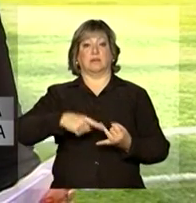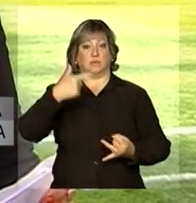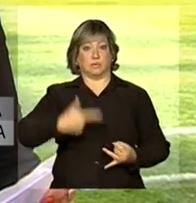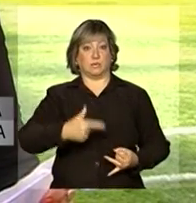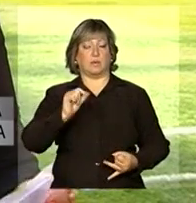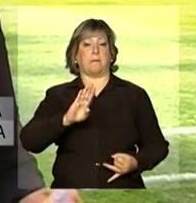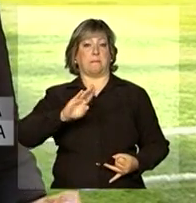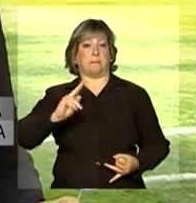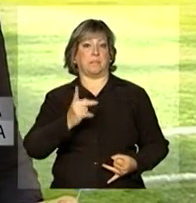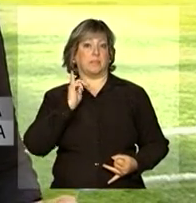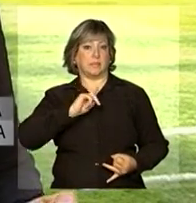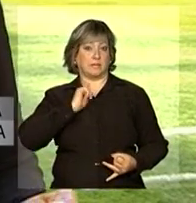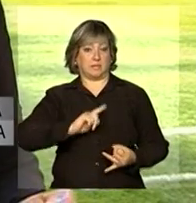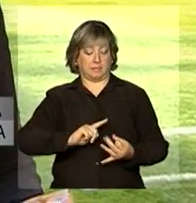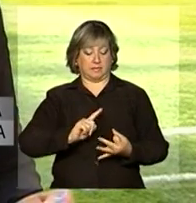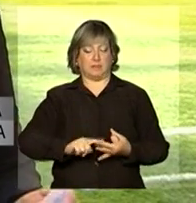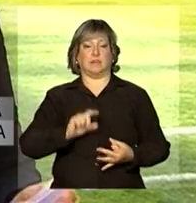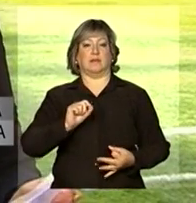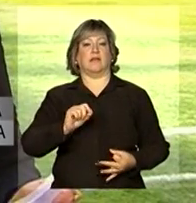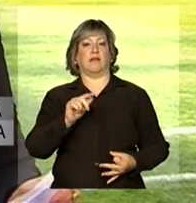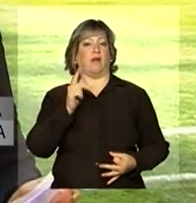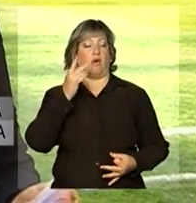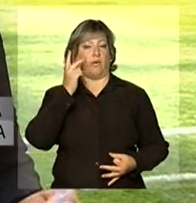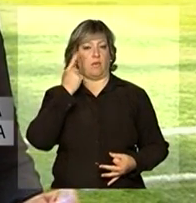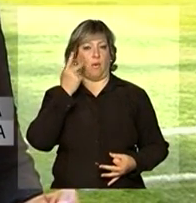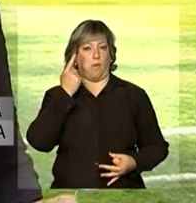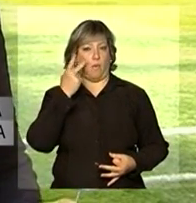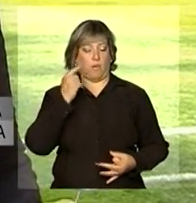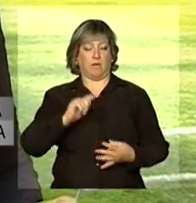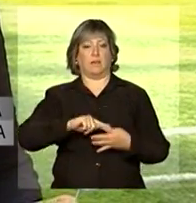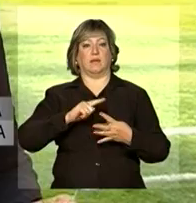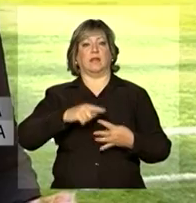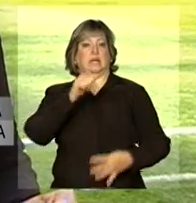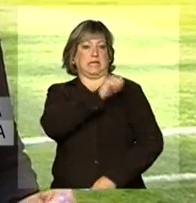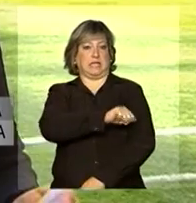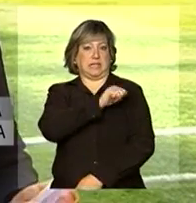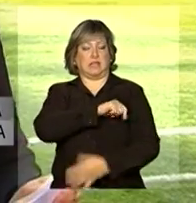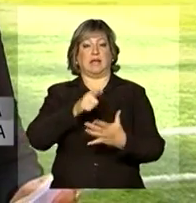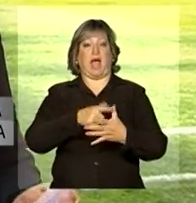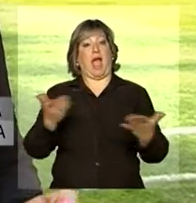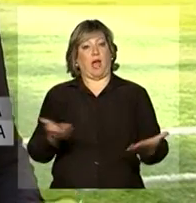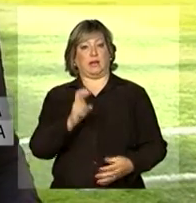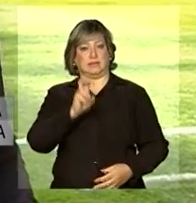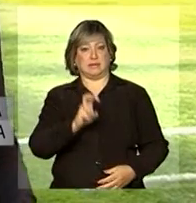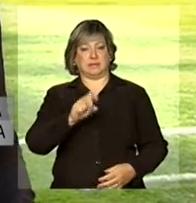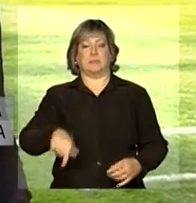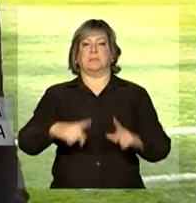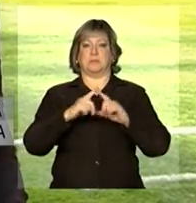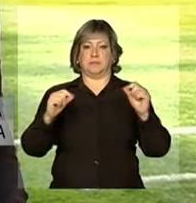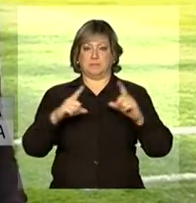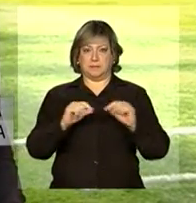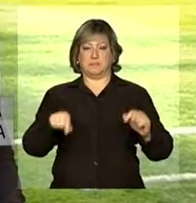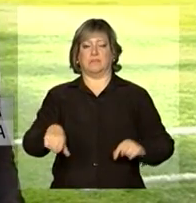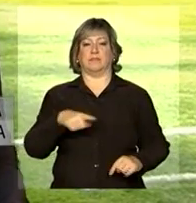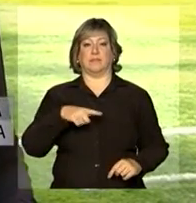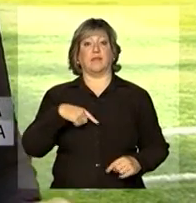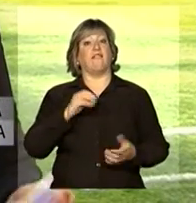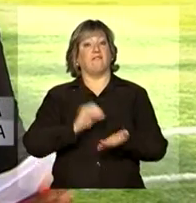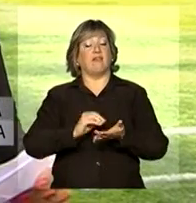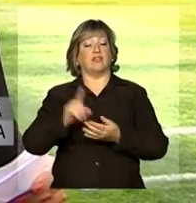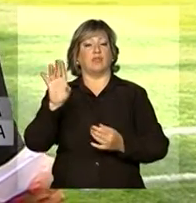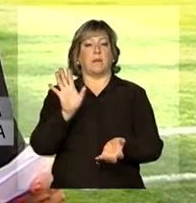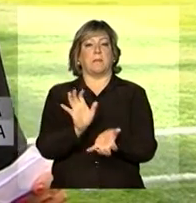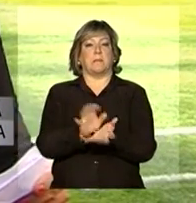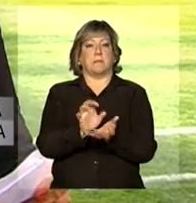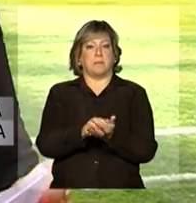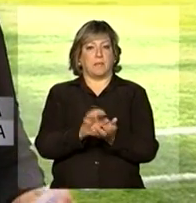em Belo Horizonte, o Castelão, em Fortaleza e também o Maracanã, no Rio de Janeiro. Resta apenas a Arena Pernambuco, em